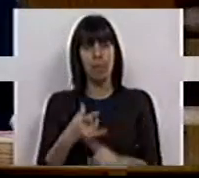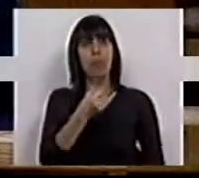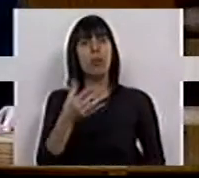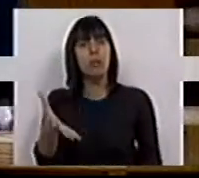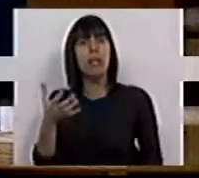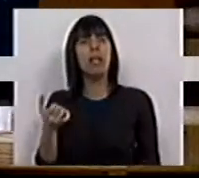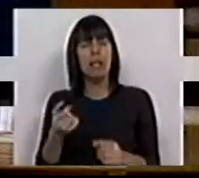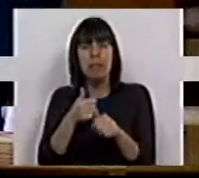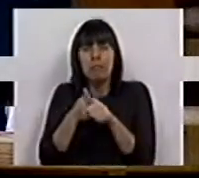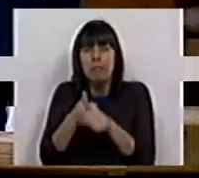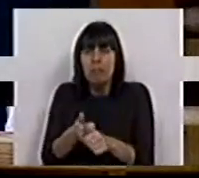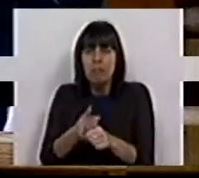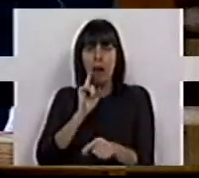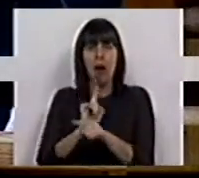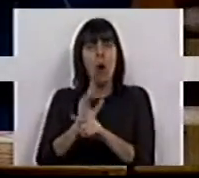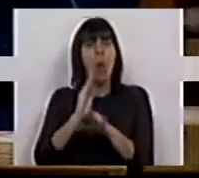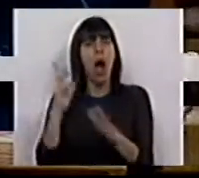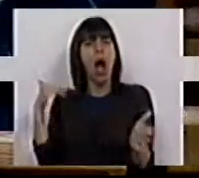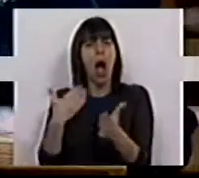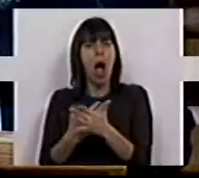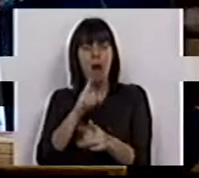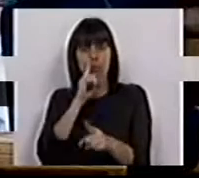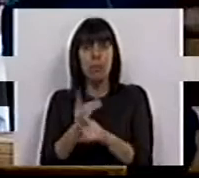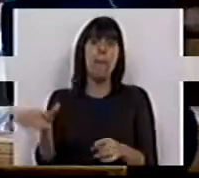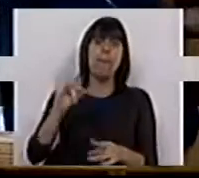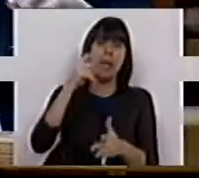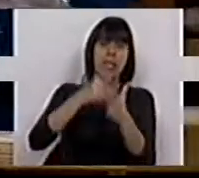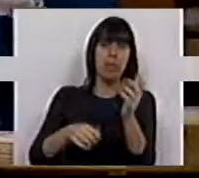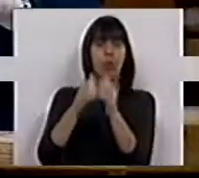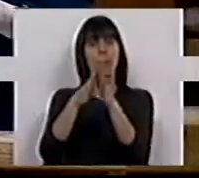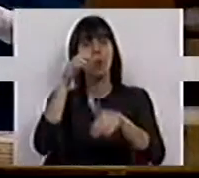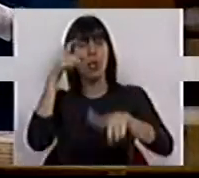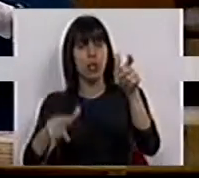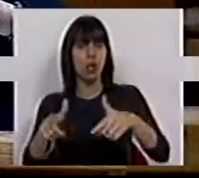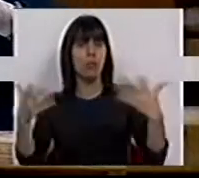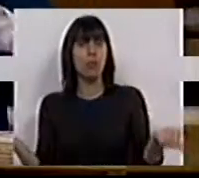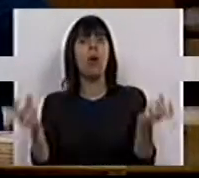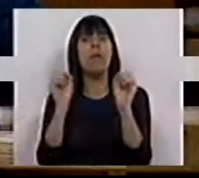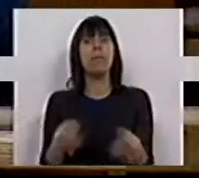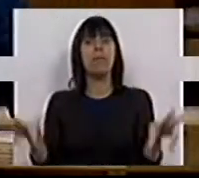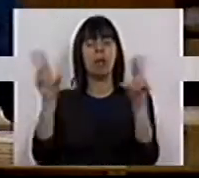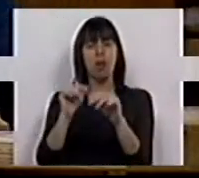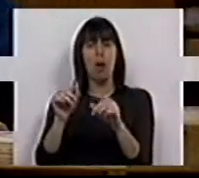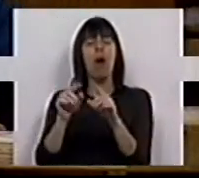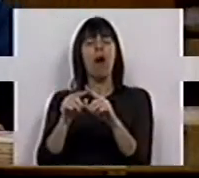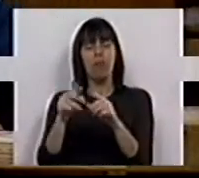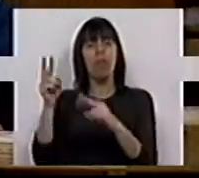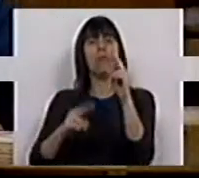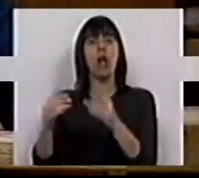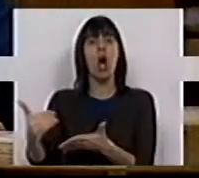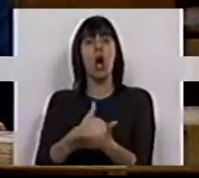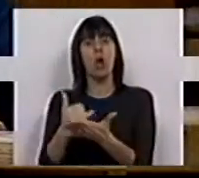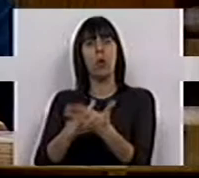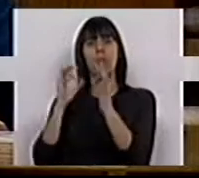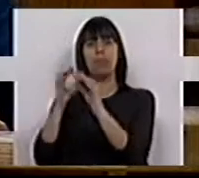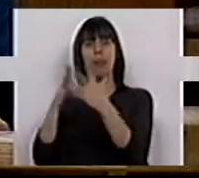segue à risco ao guião dos últimos anos. Mais impostos para todos os cidadãos e nova borla fiscal para os lucros